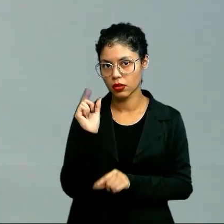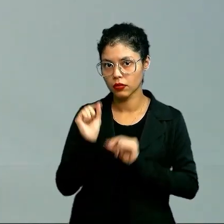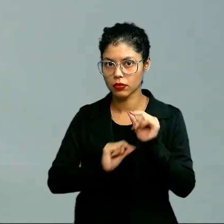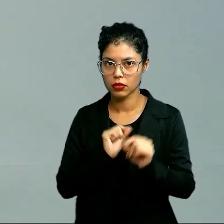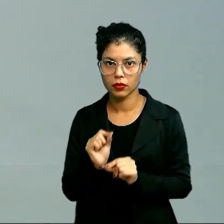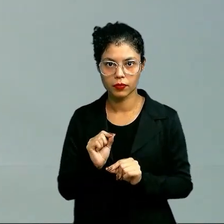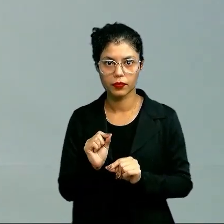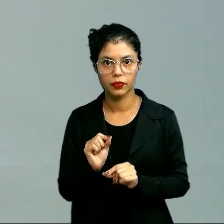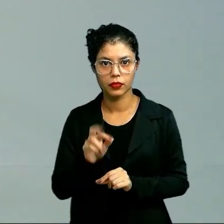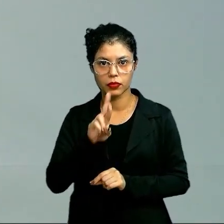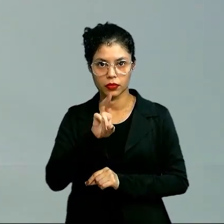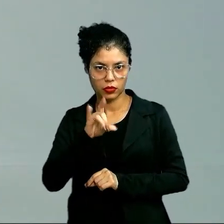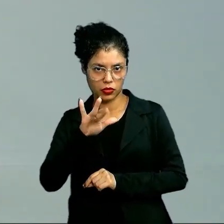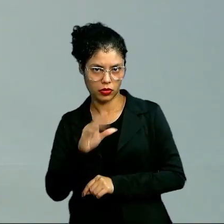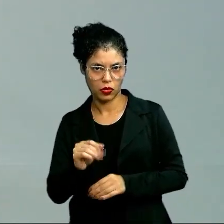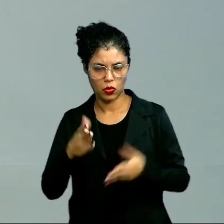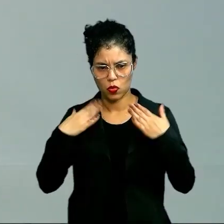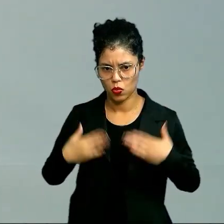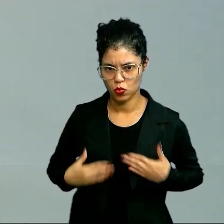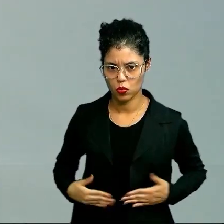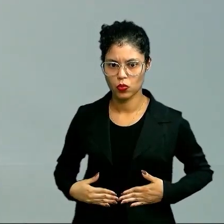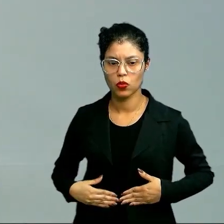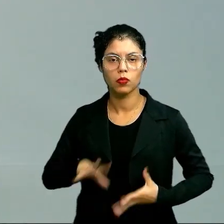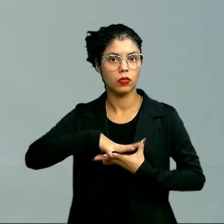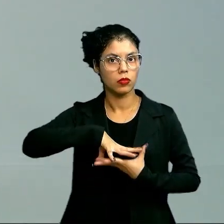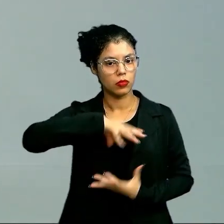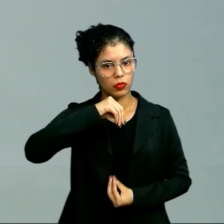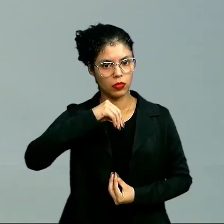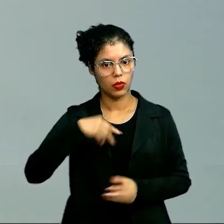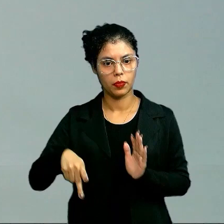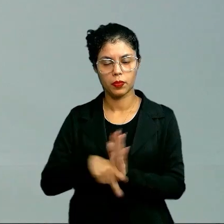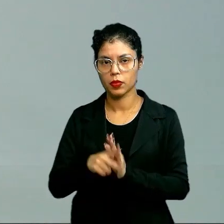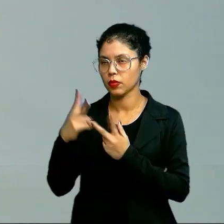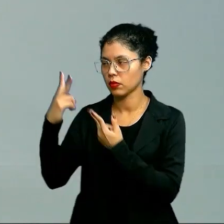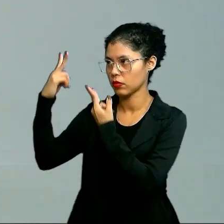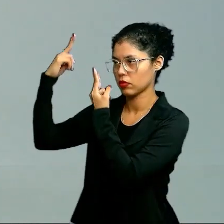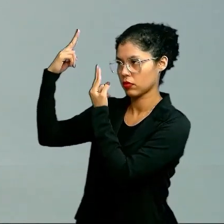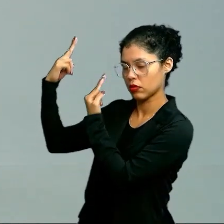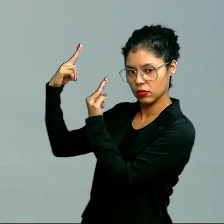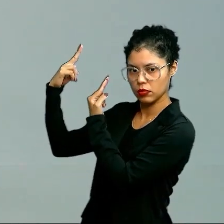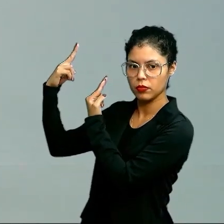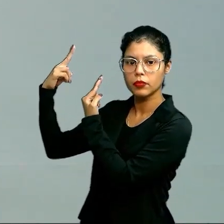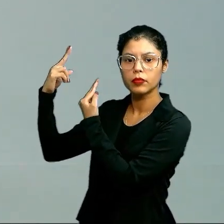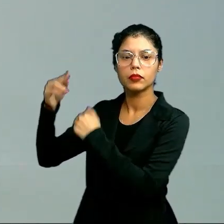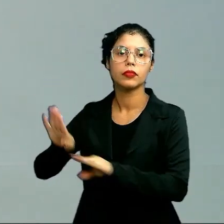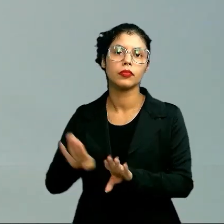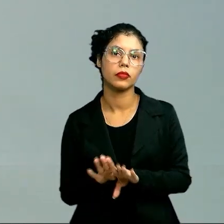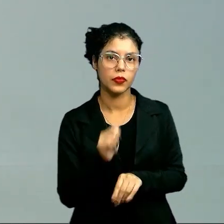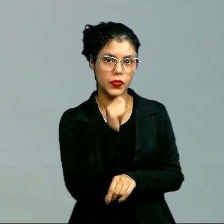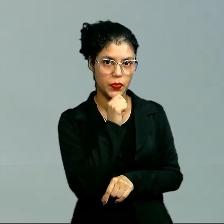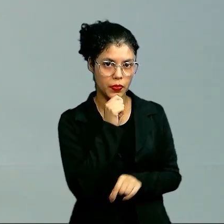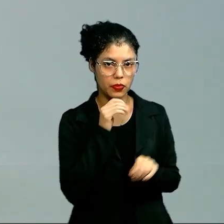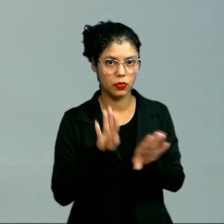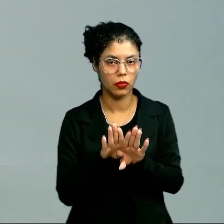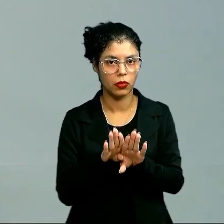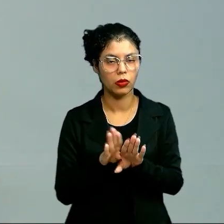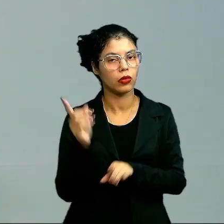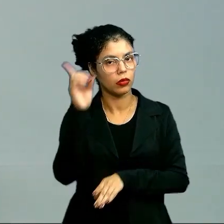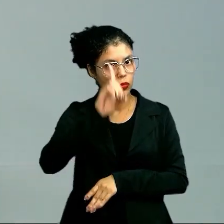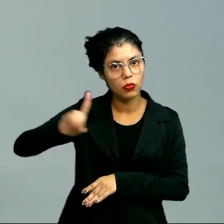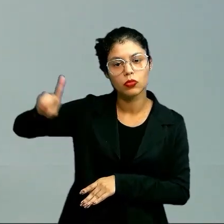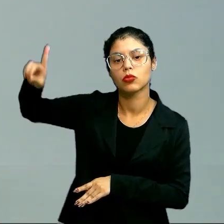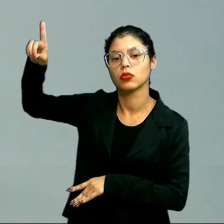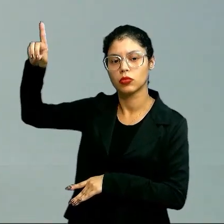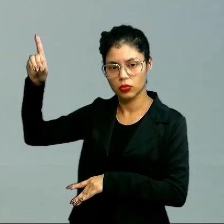um ser racional composto de corpo e alma, criado à imagem e semelhança de Deus. Então, tirando da Bíblia essa história da criação, onde